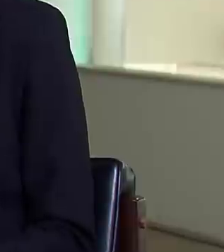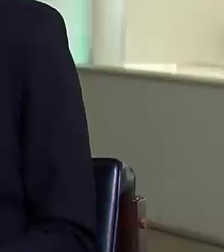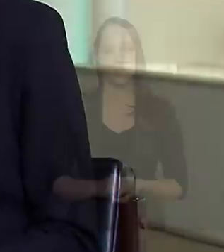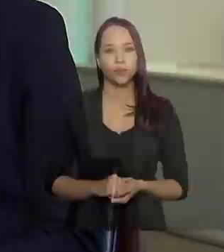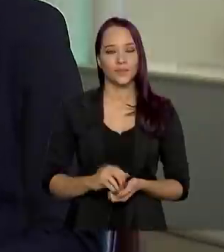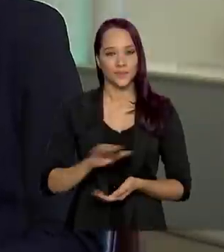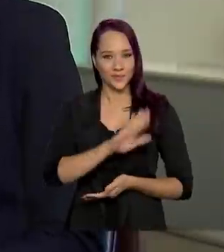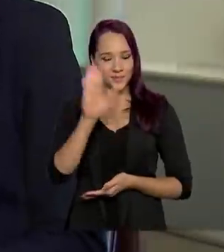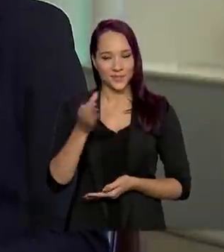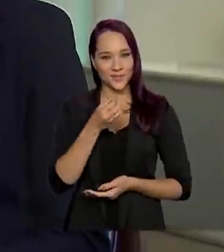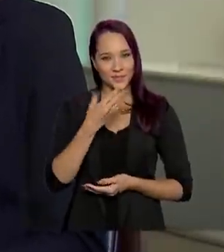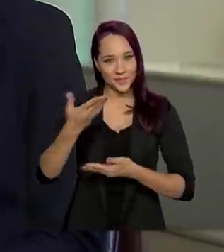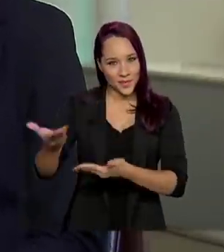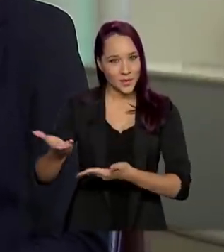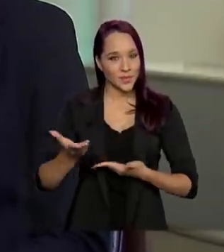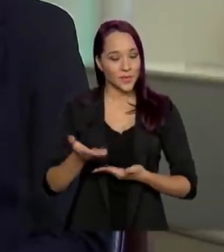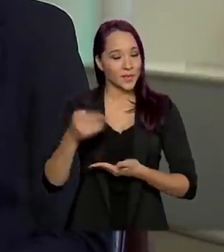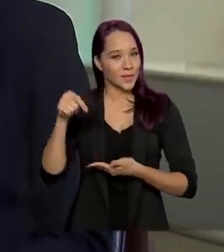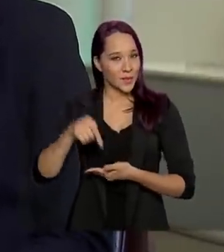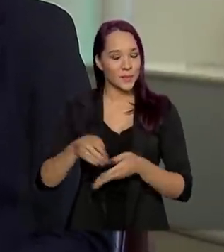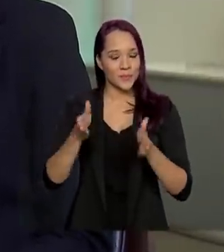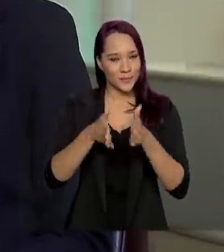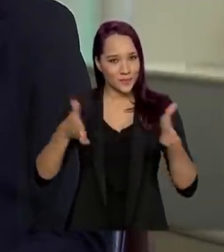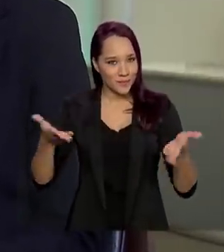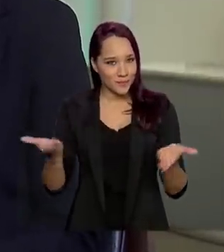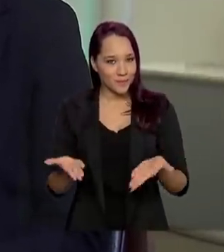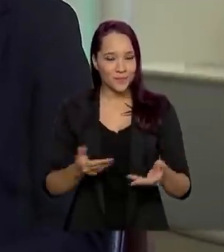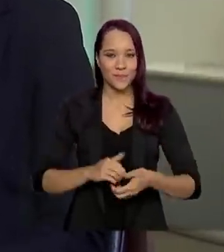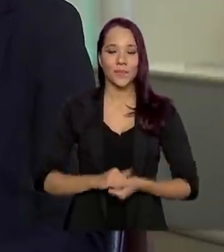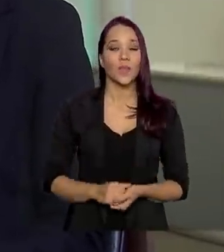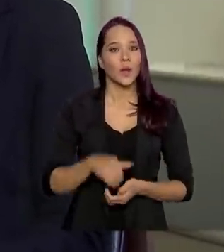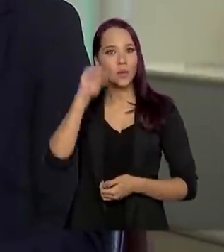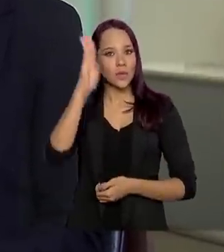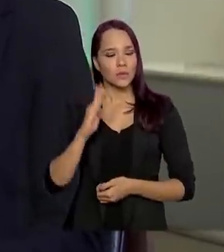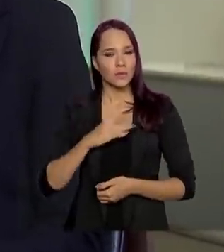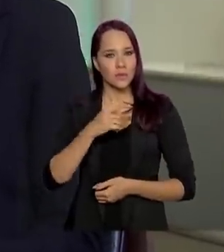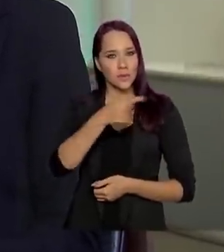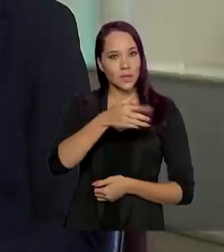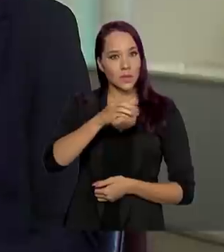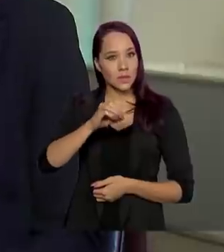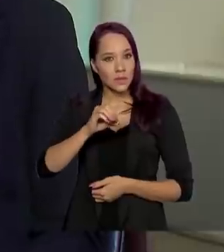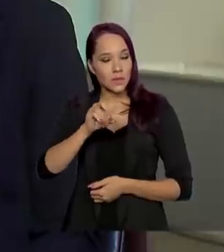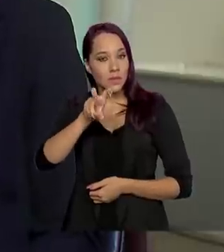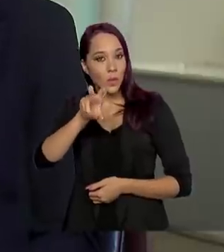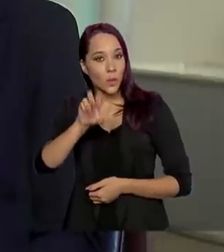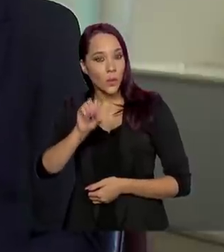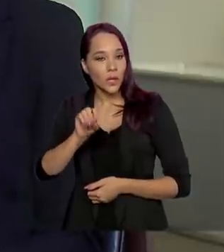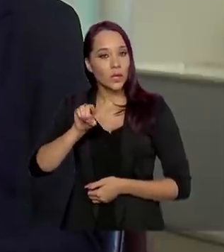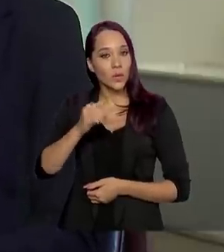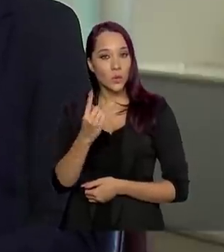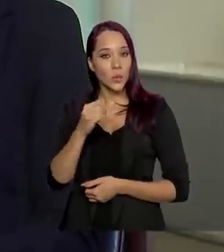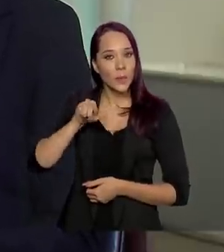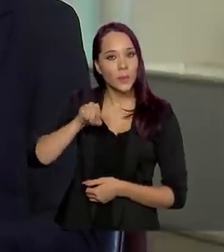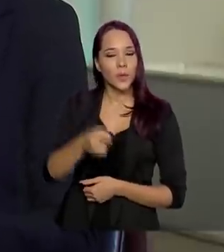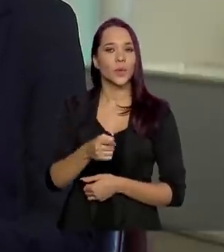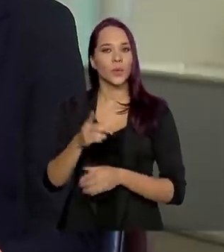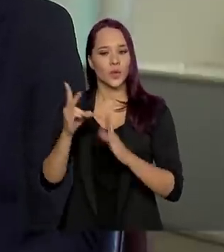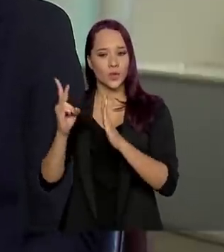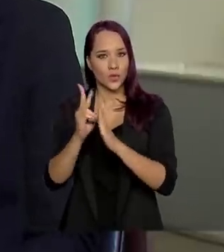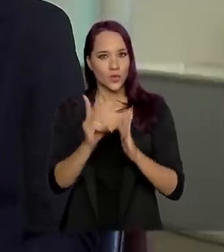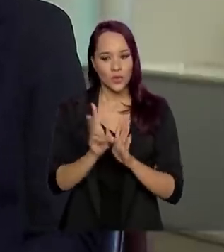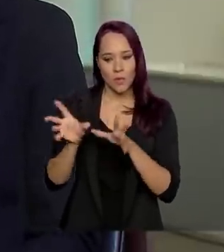Olá, seja bem-vindo ao Brasil em Pauta. O Brasil tem 751 mil indígenas aldeados